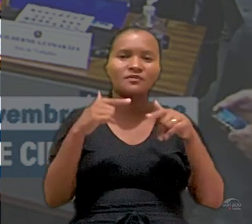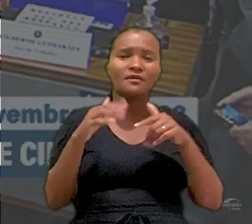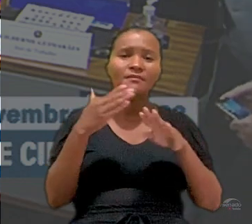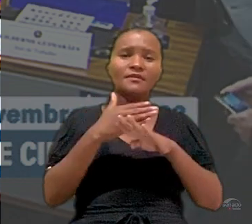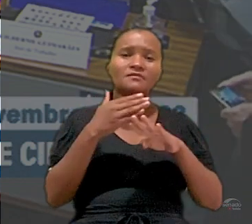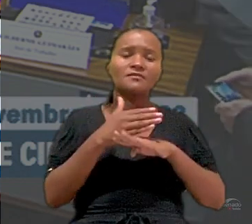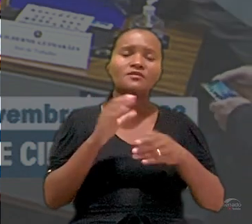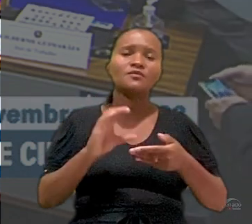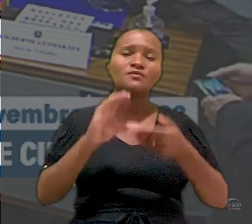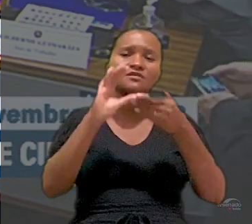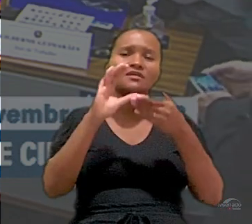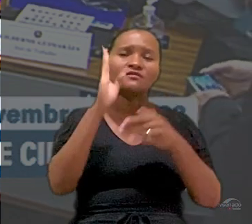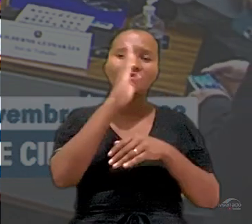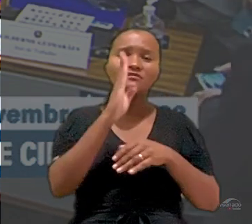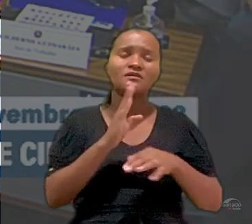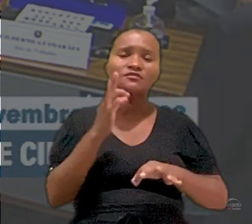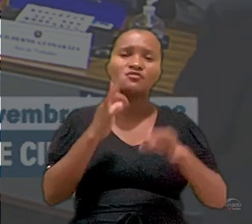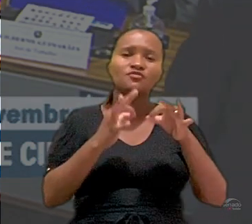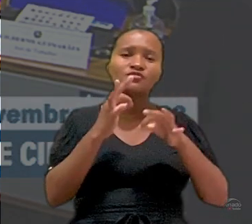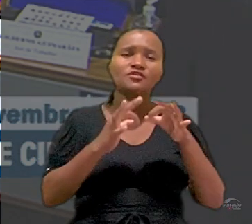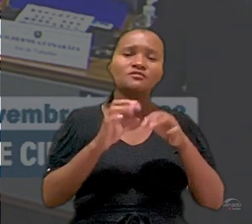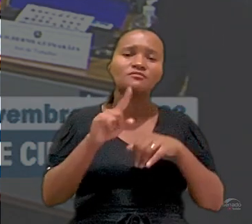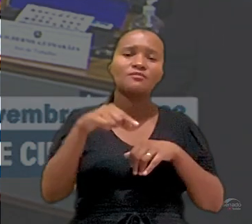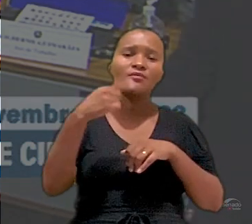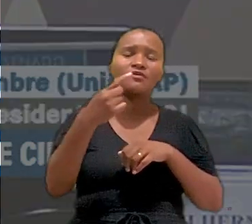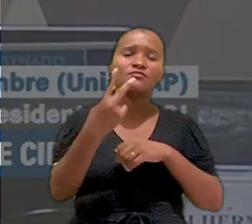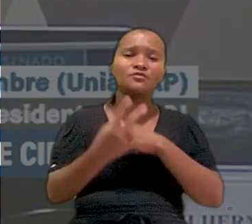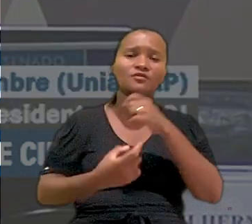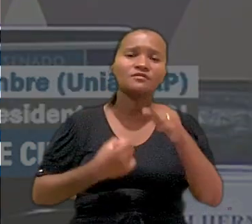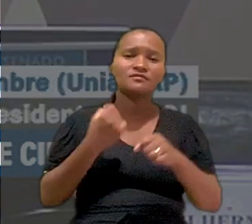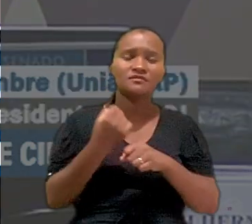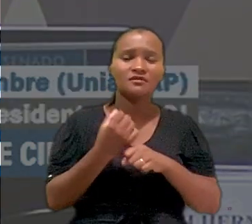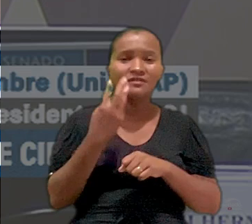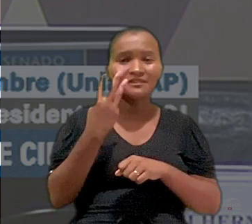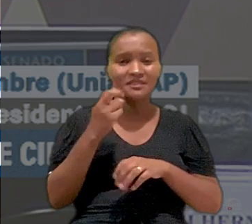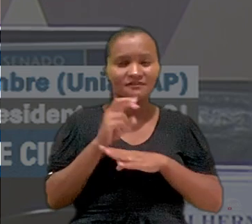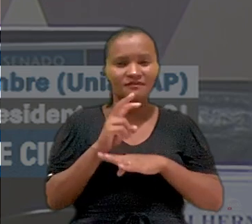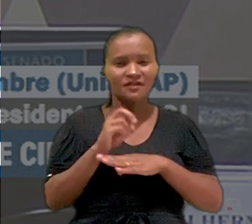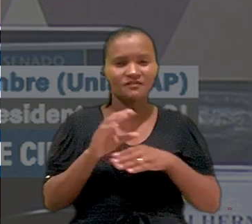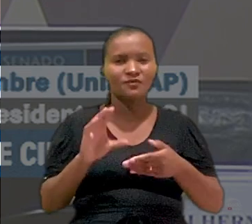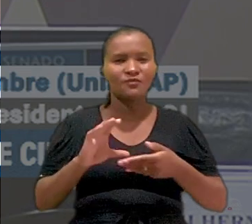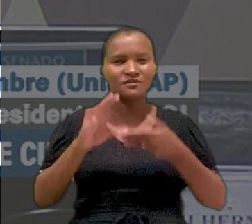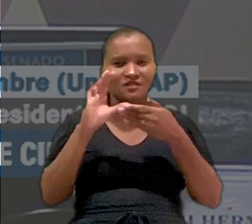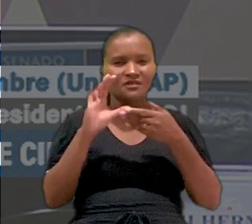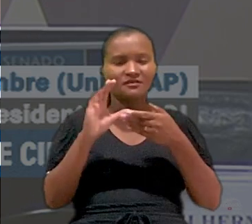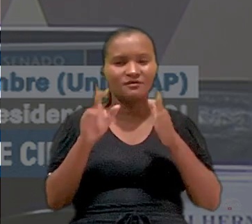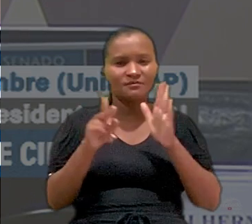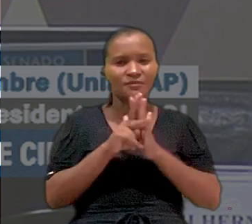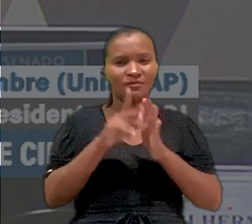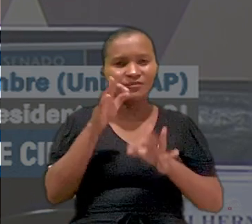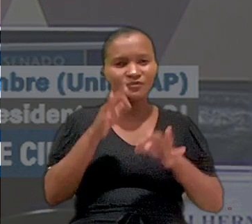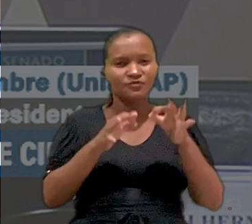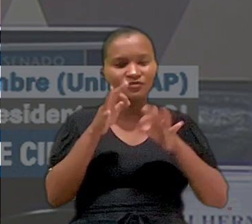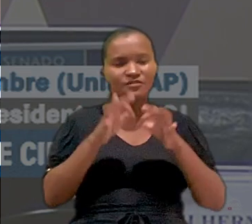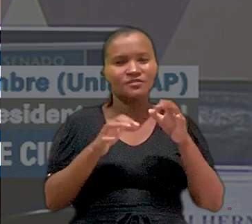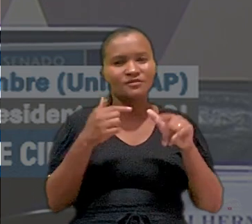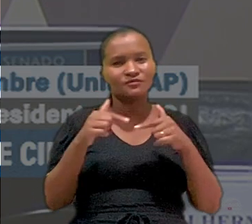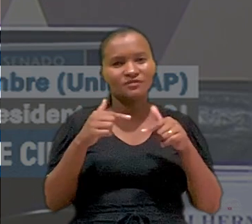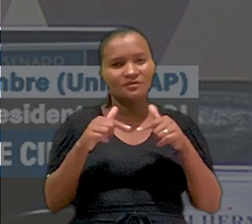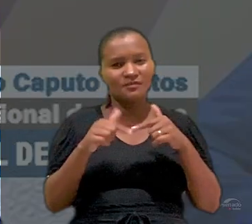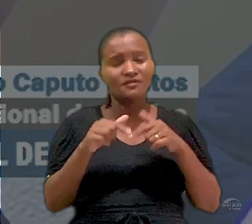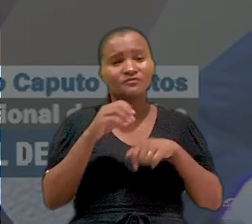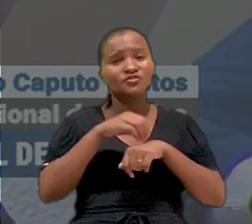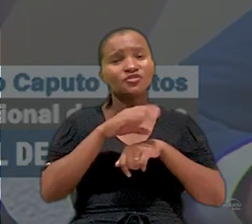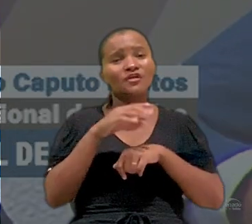para compor o Conselho Nacional de Justiça no próximo bienio, nas três vagas de conselheiros destinadas à Justiça do